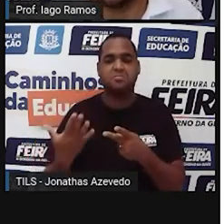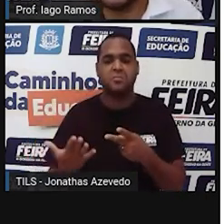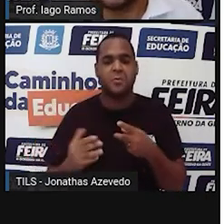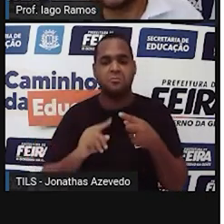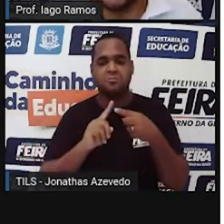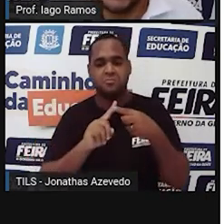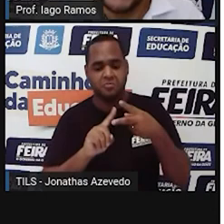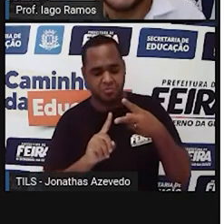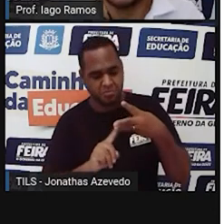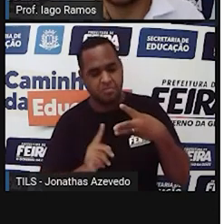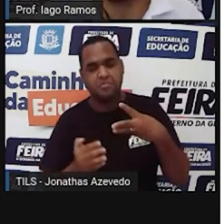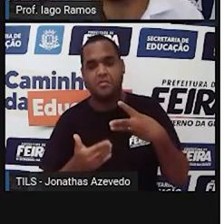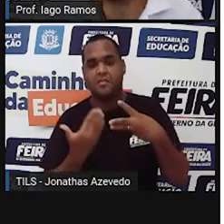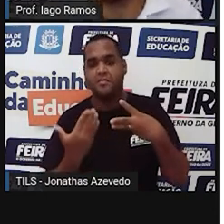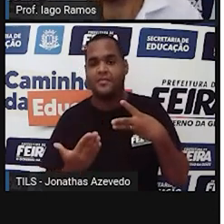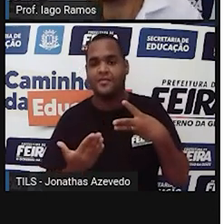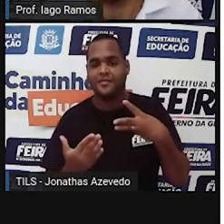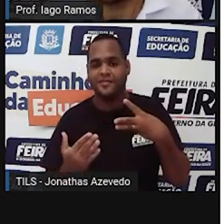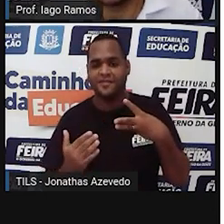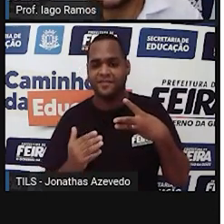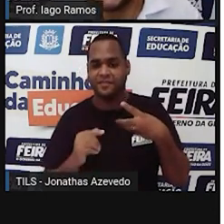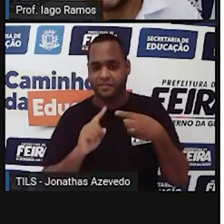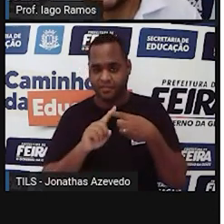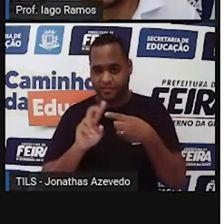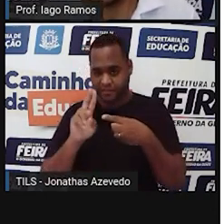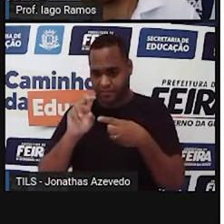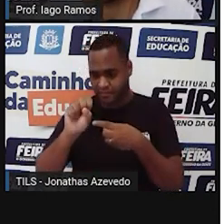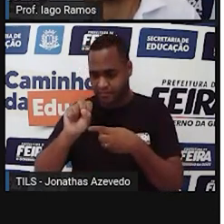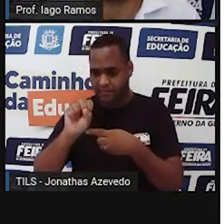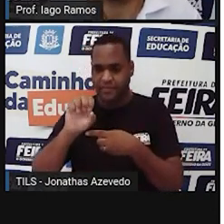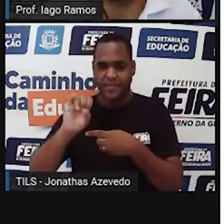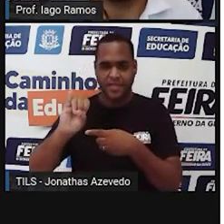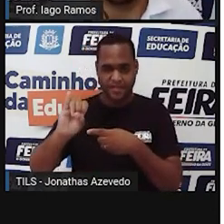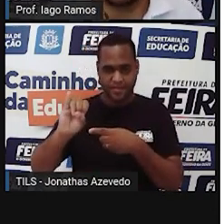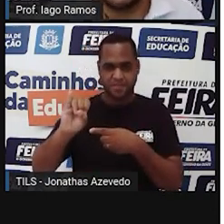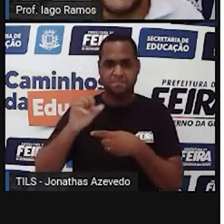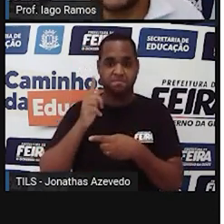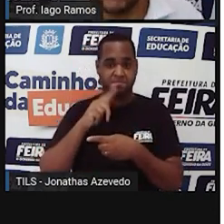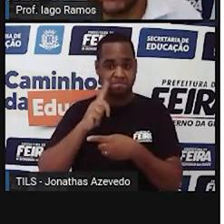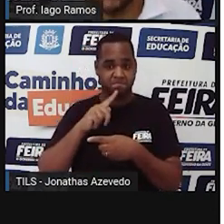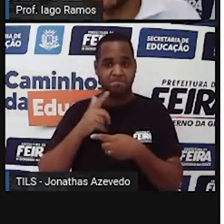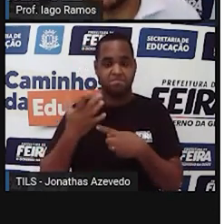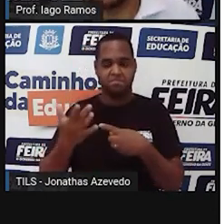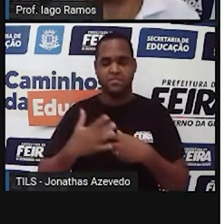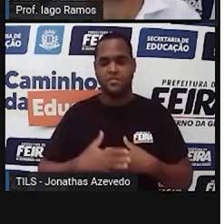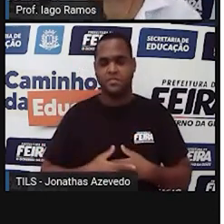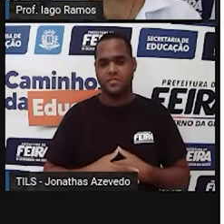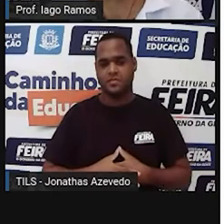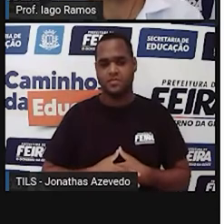quilômetro? Isso são unidades de medida de comprimento.